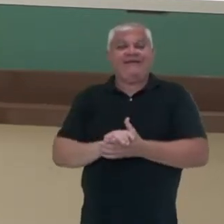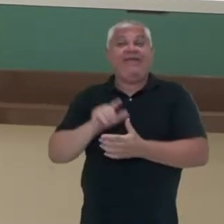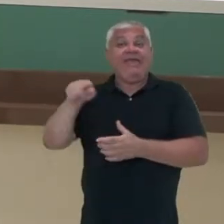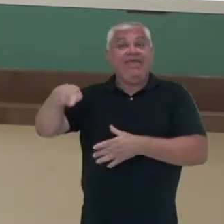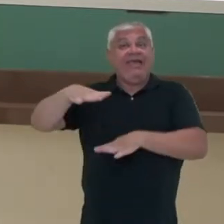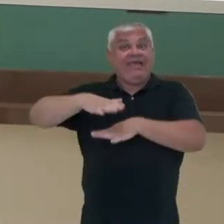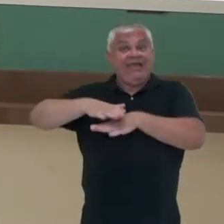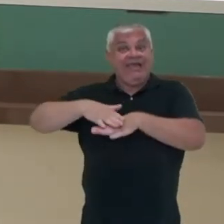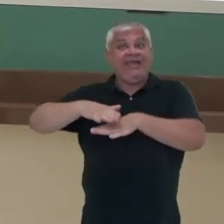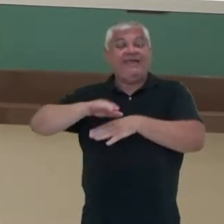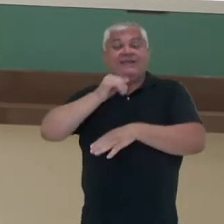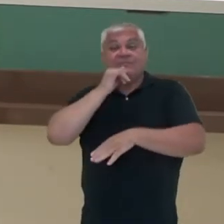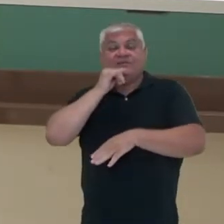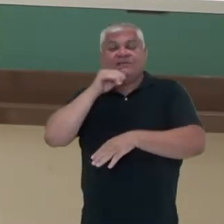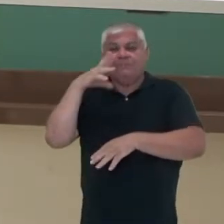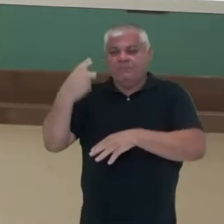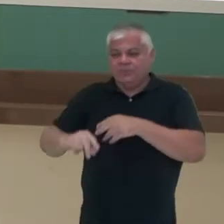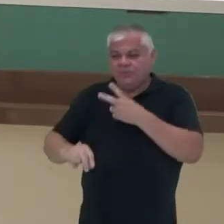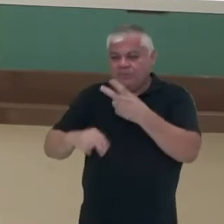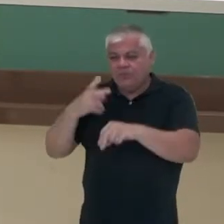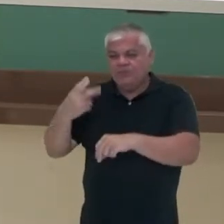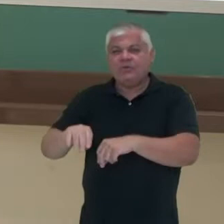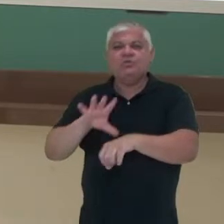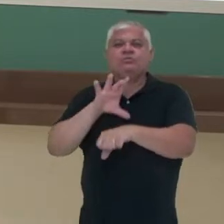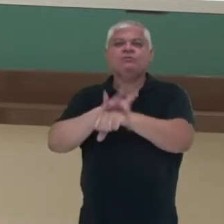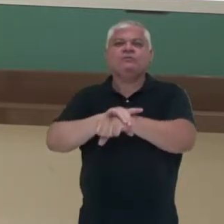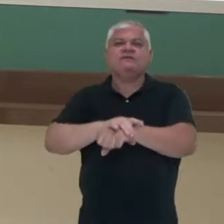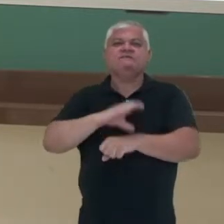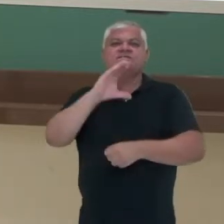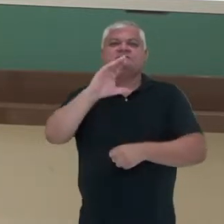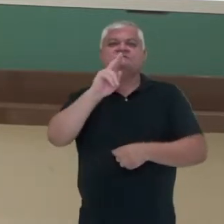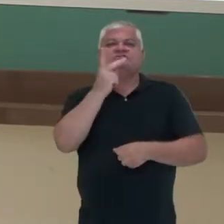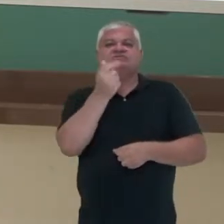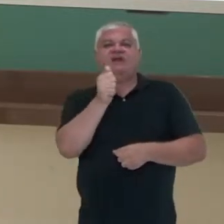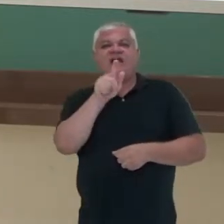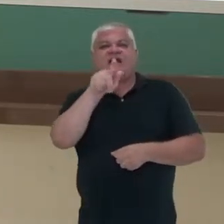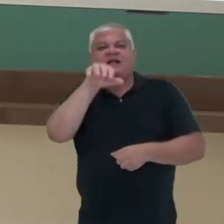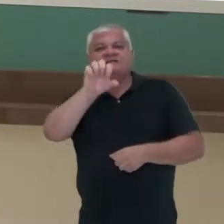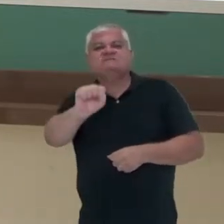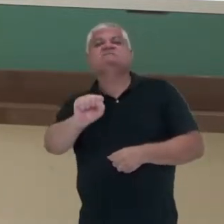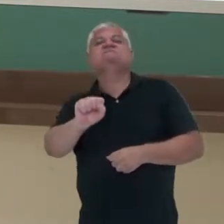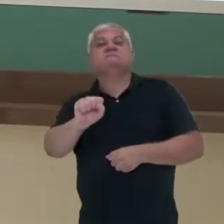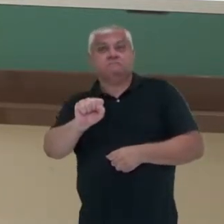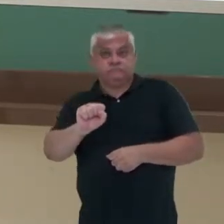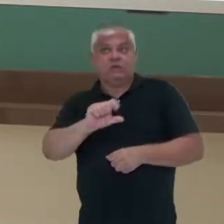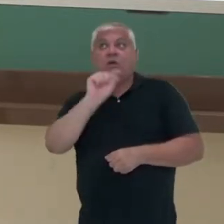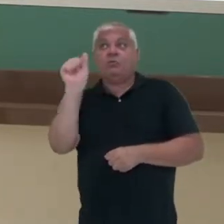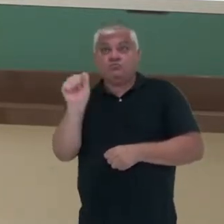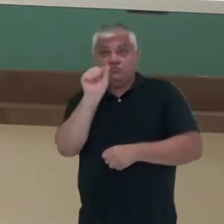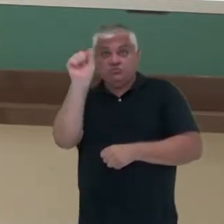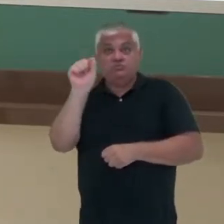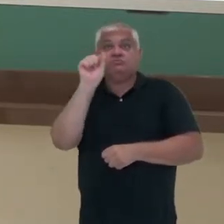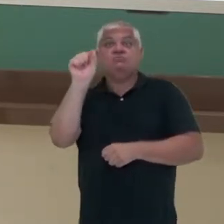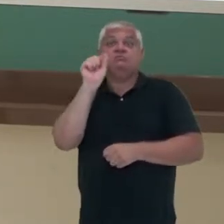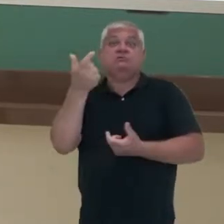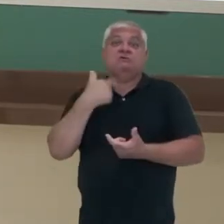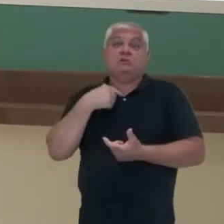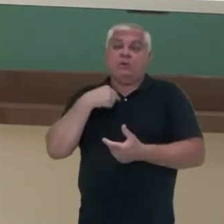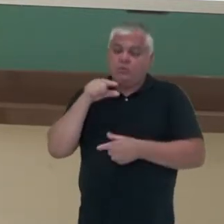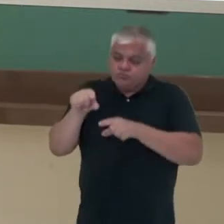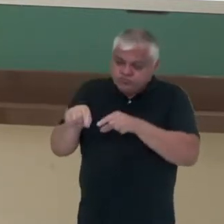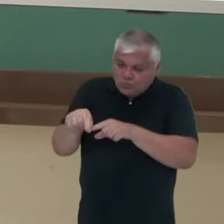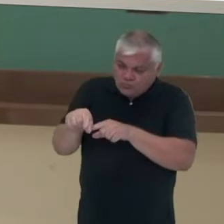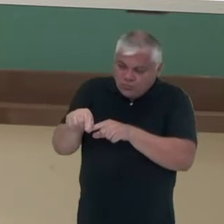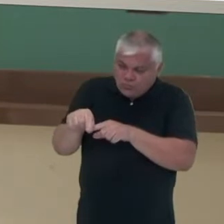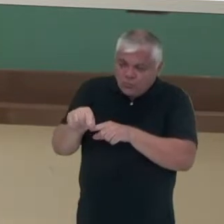o protozoário causador das chagas, doenças de chagas. Que pode sim, o mosquito, ele pode ter contato com esse alimento,